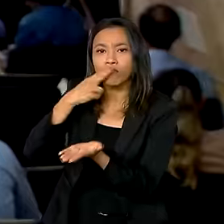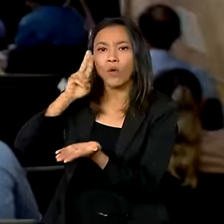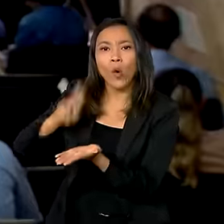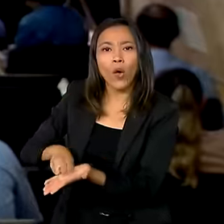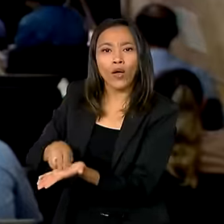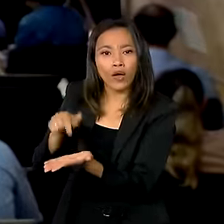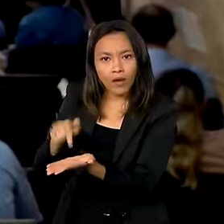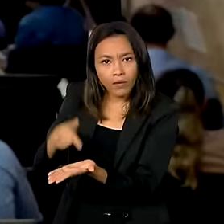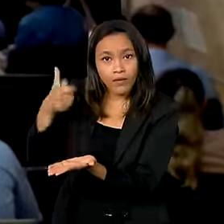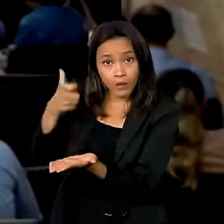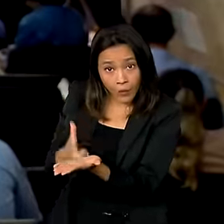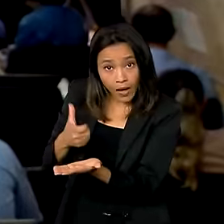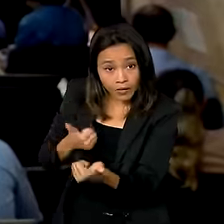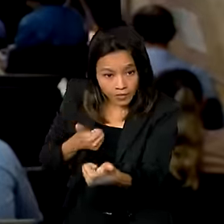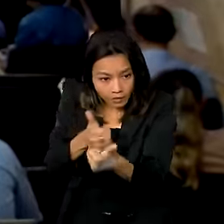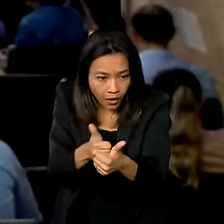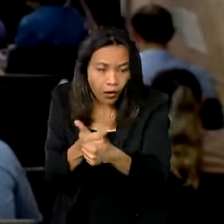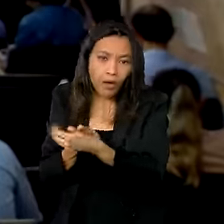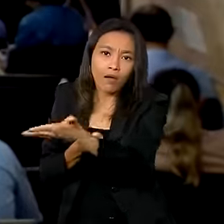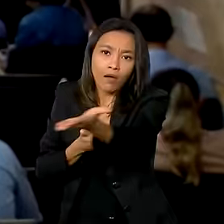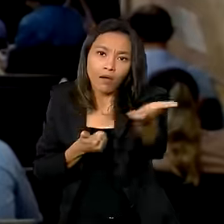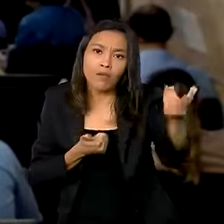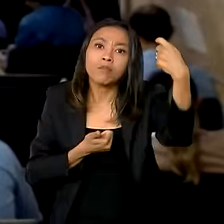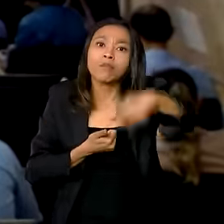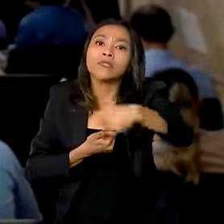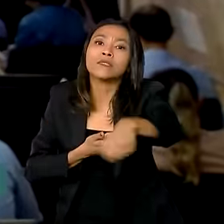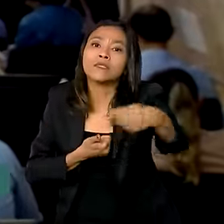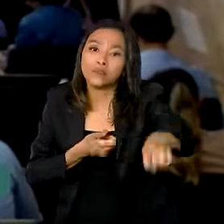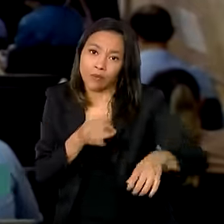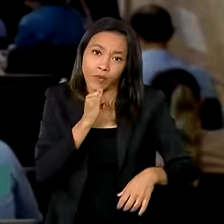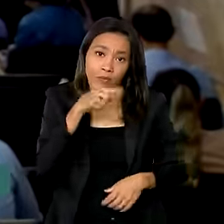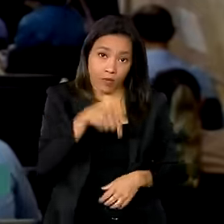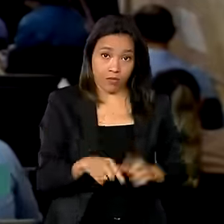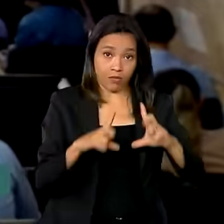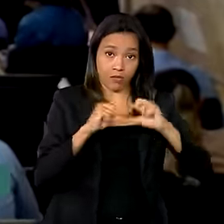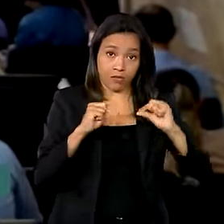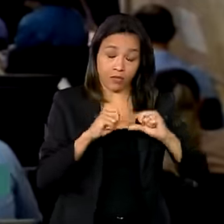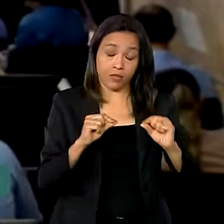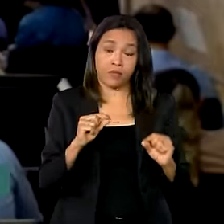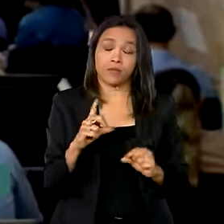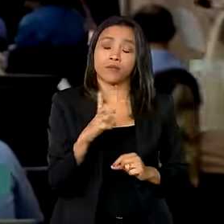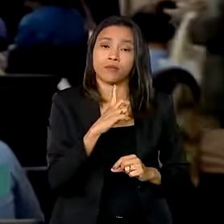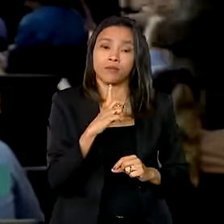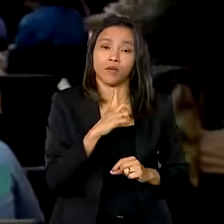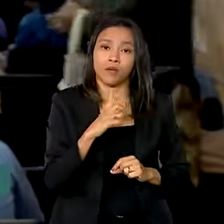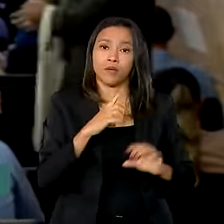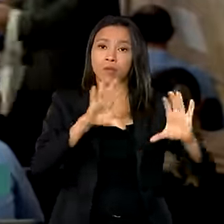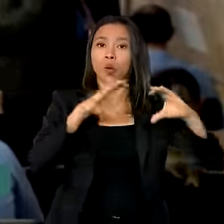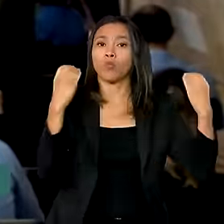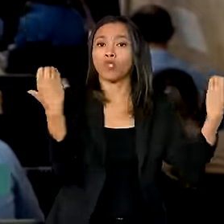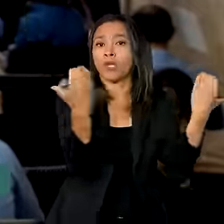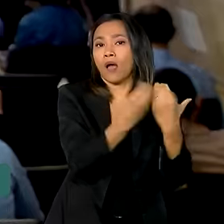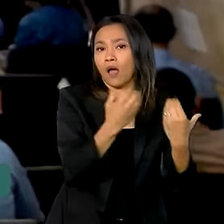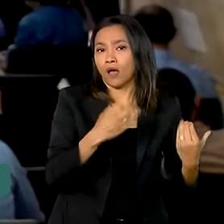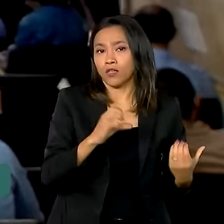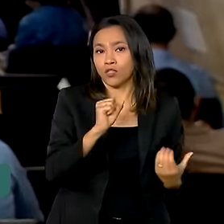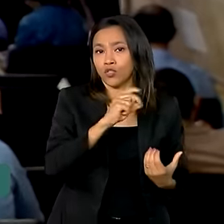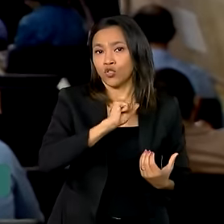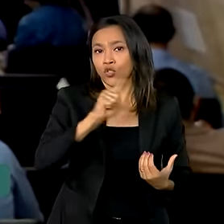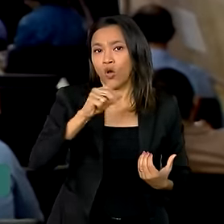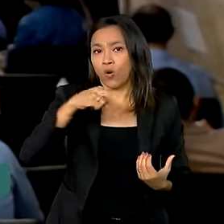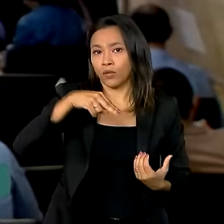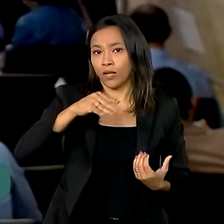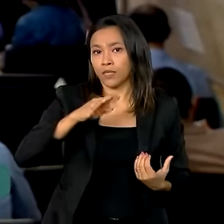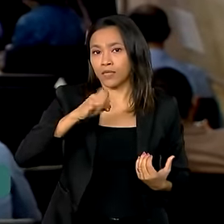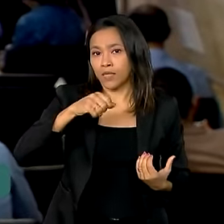áreas em que a população mais precisa. Aqui, por exemplo, em Brasília, tem a comunidade Sol Nascente que nós já anunciamos